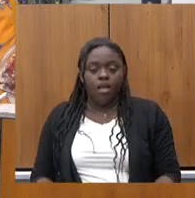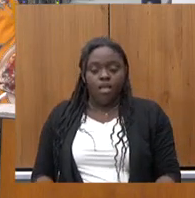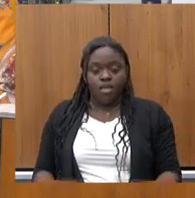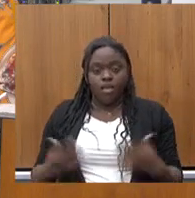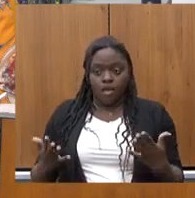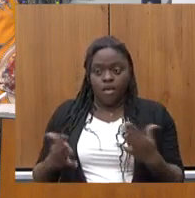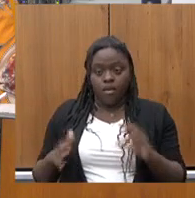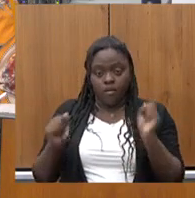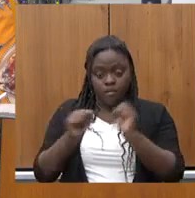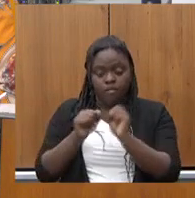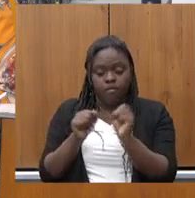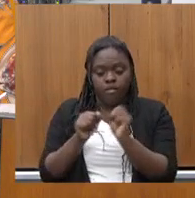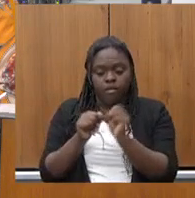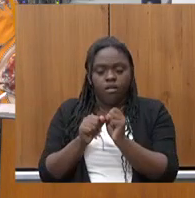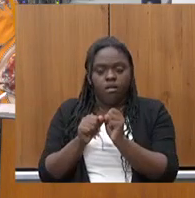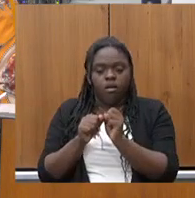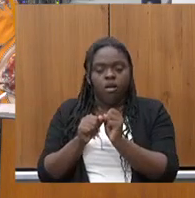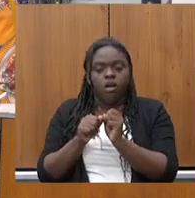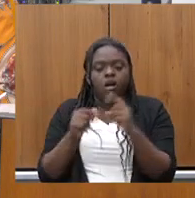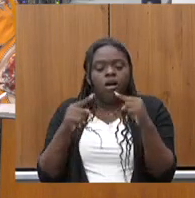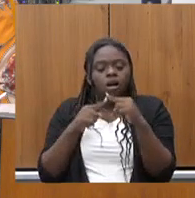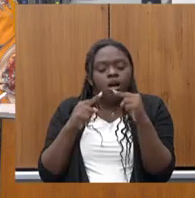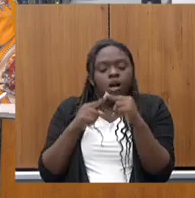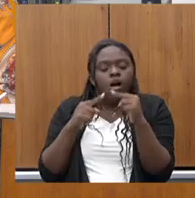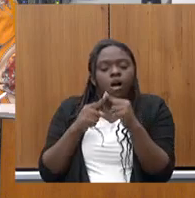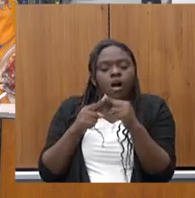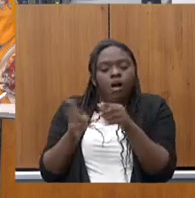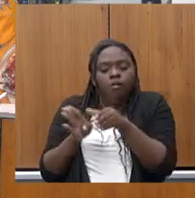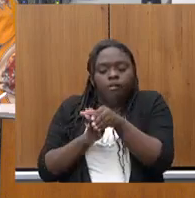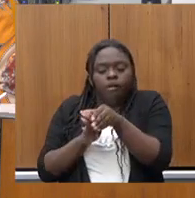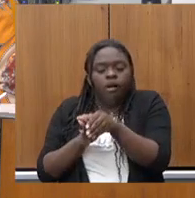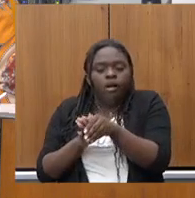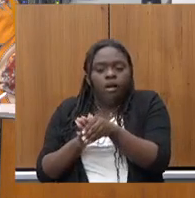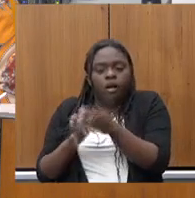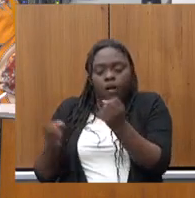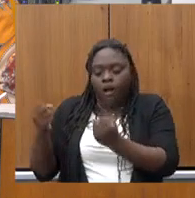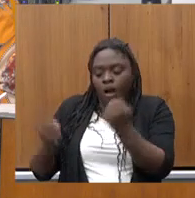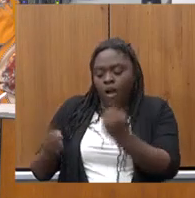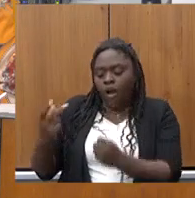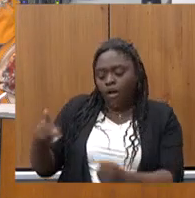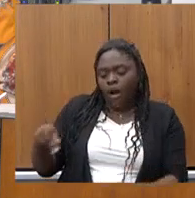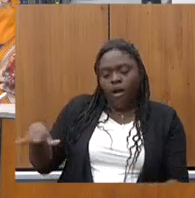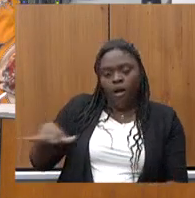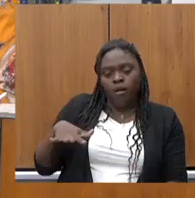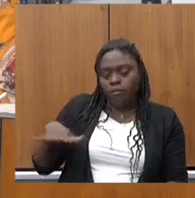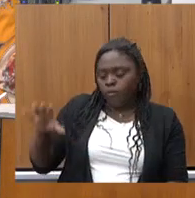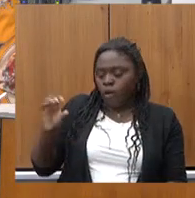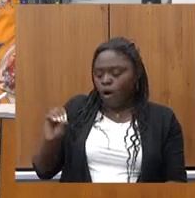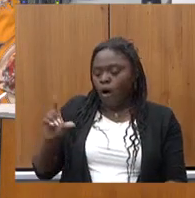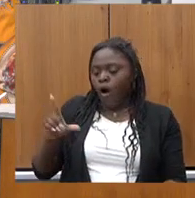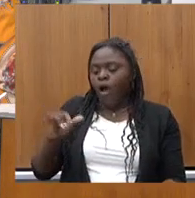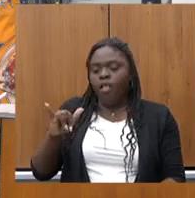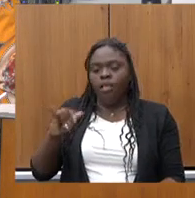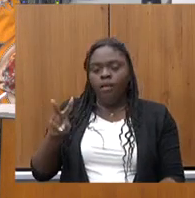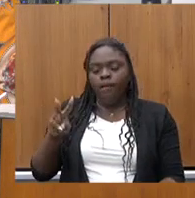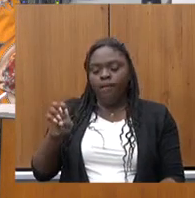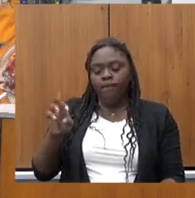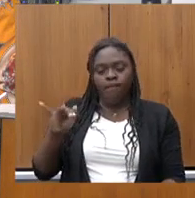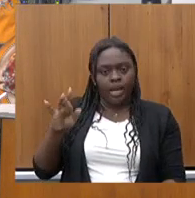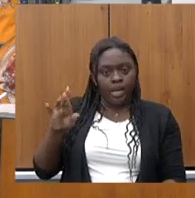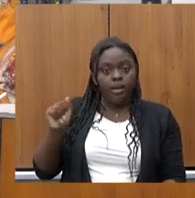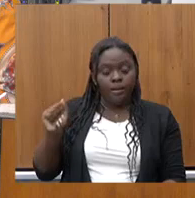feito uma identificação de um veículo desse na região de Oliveira e esse veículo, Coronel Santos,